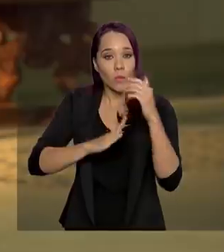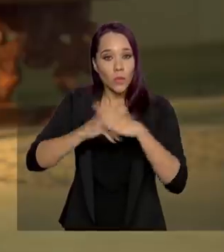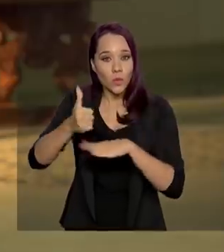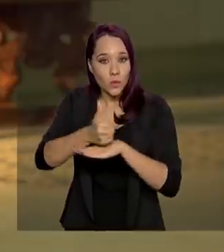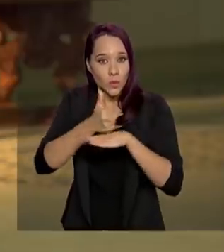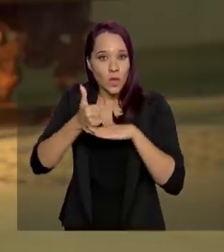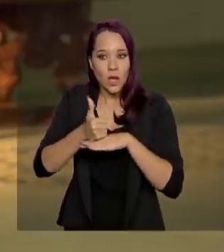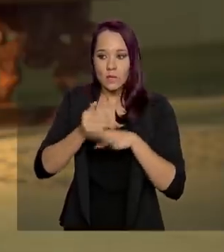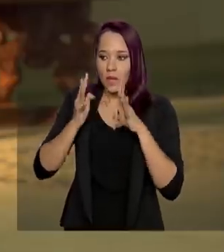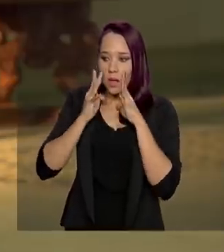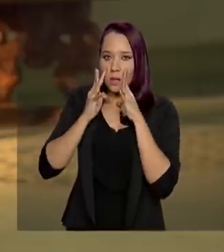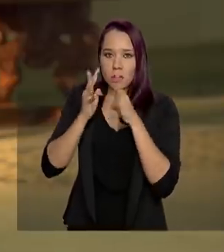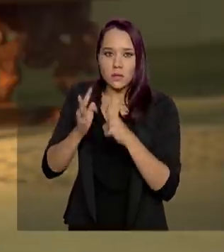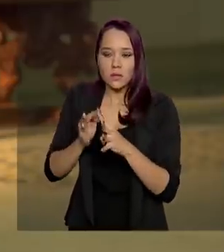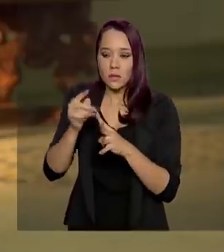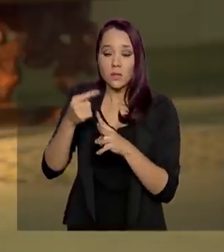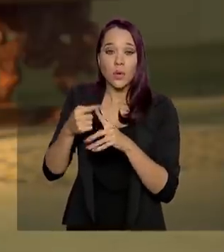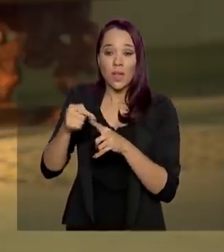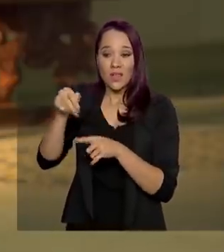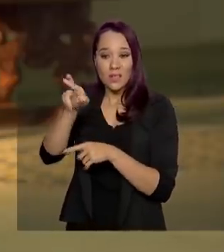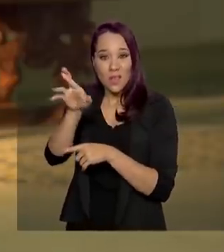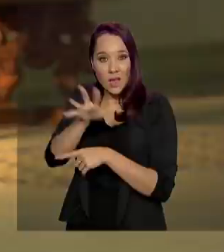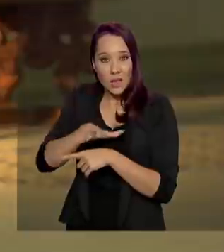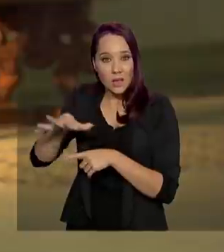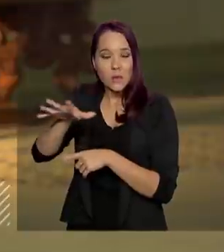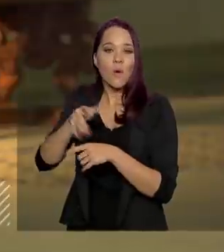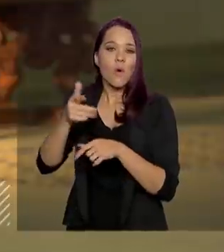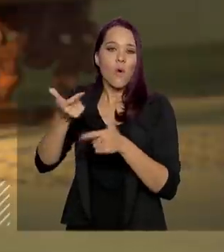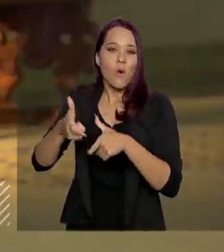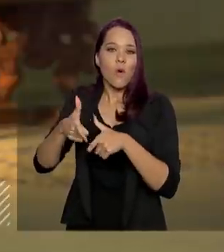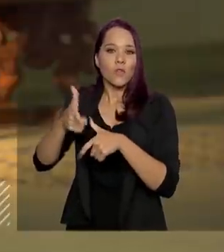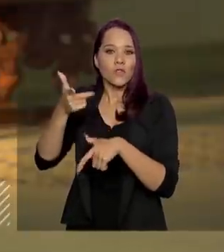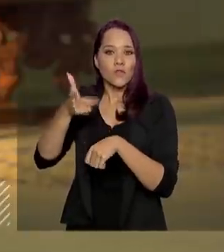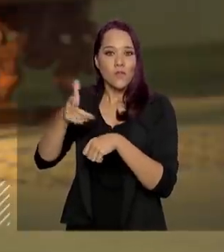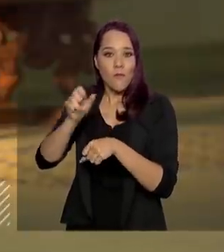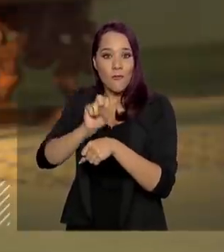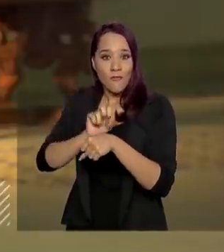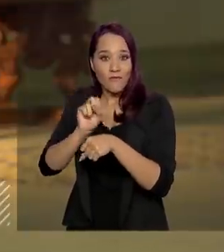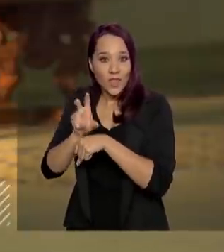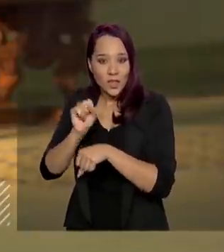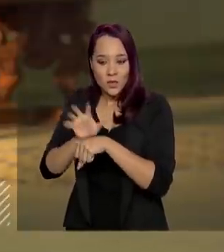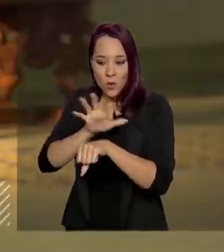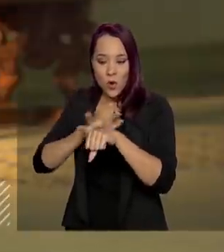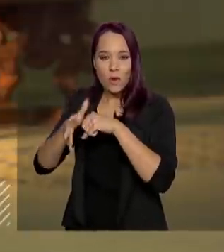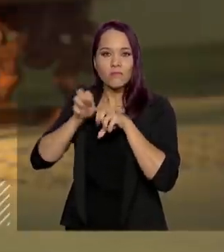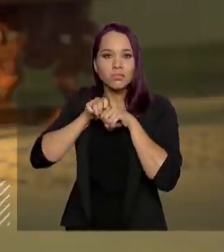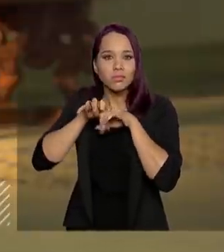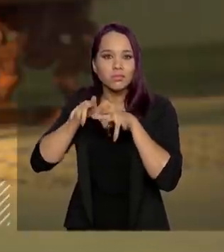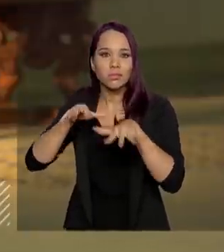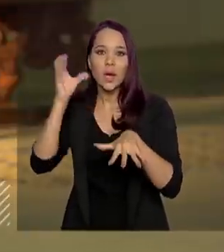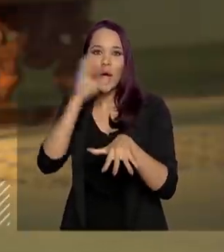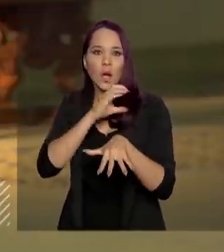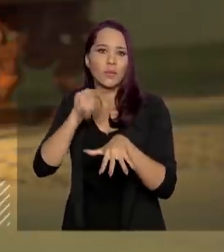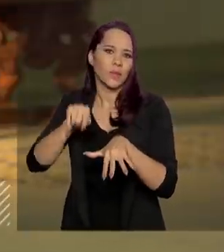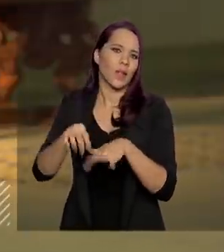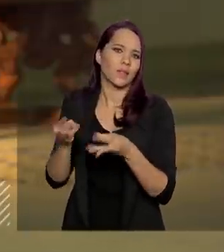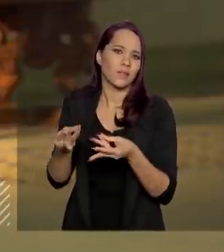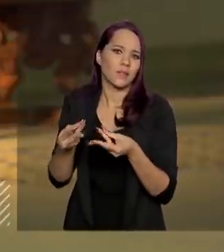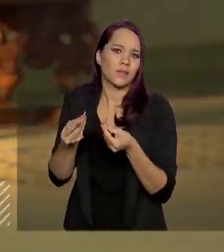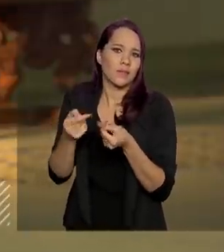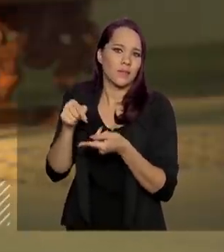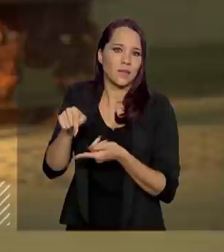para fazer um atendimento. Porque essa região é a nova região ali onde o vírus está se propagando rápido. E é uma região bastante sensível,